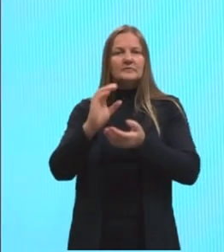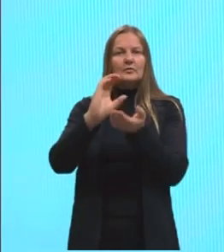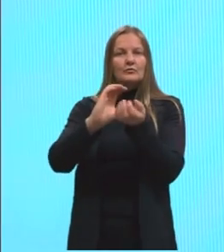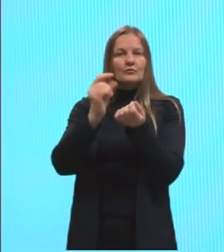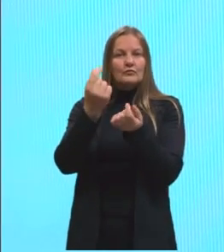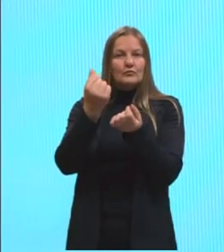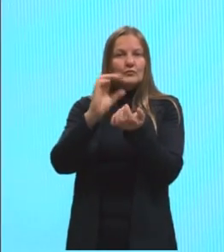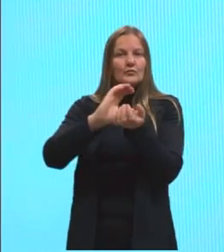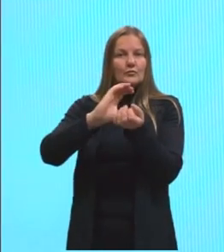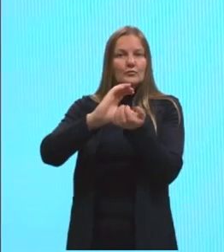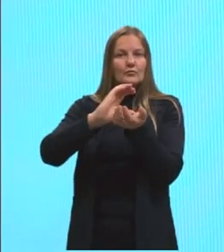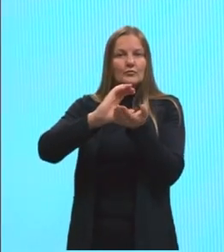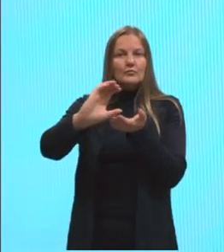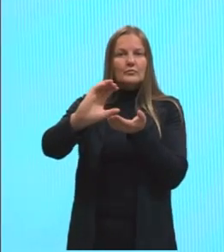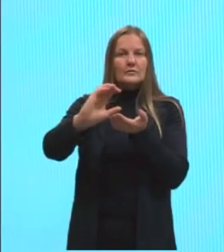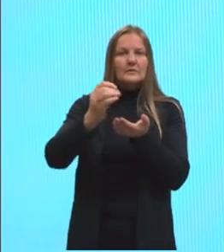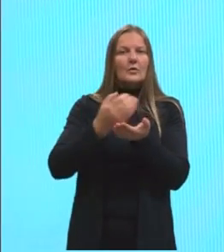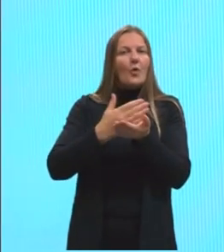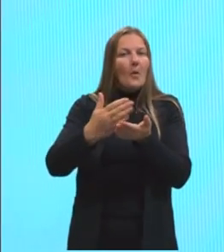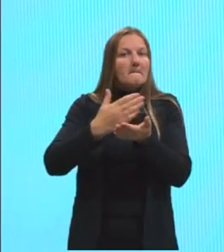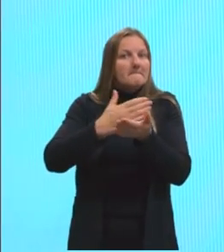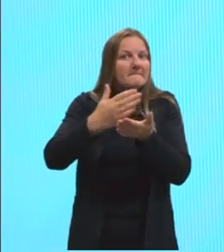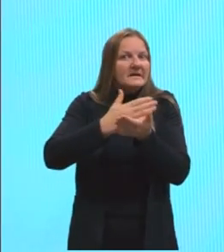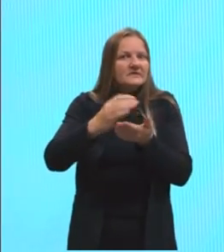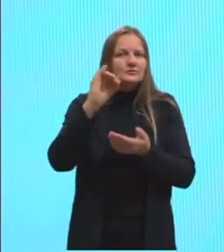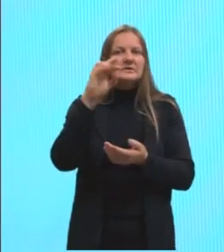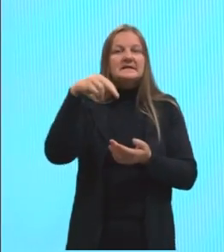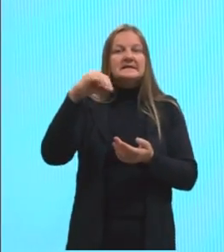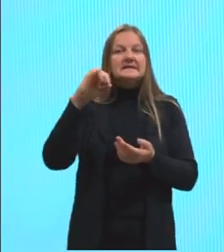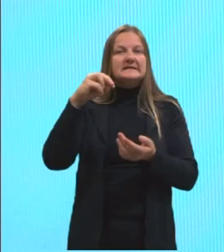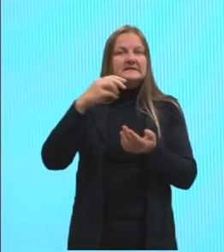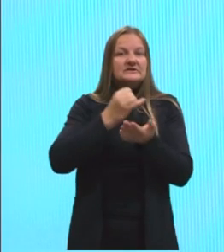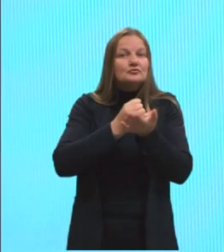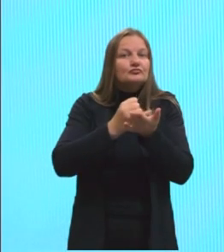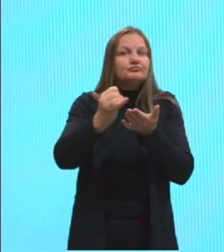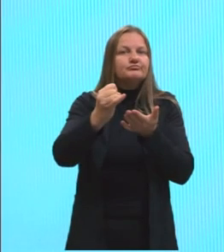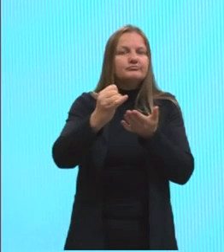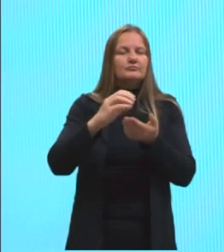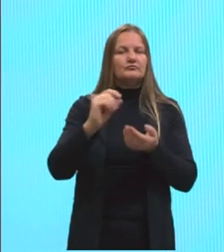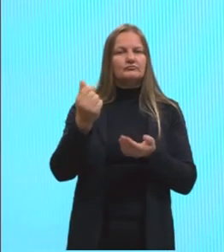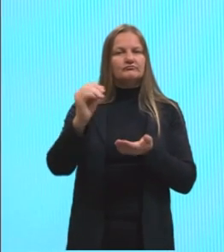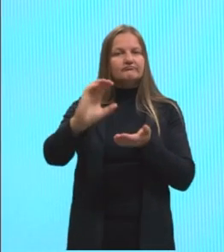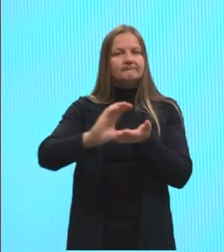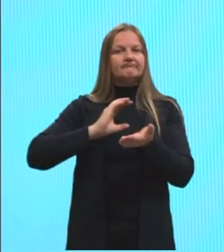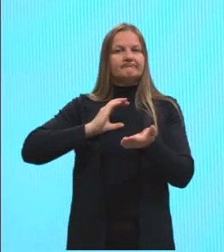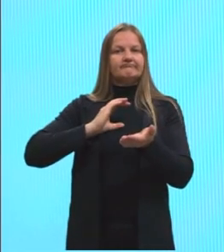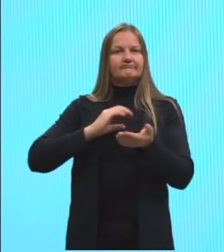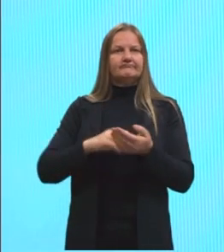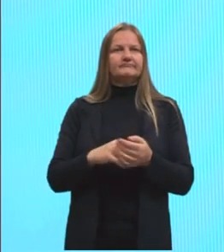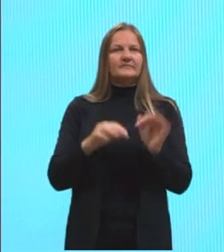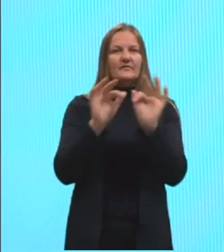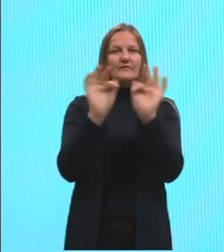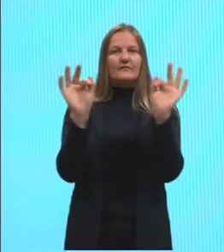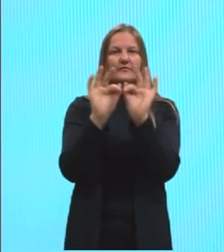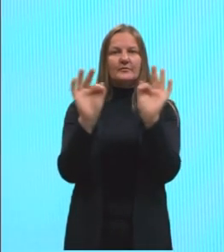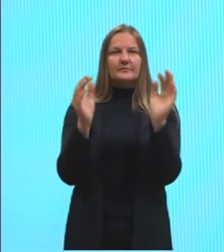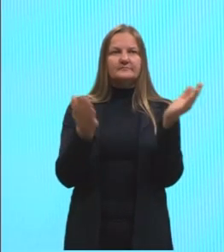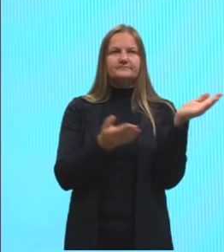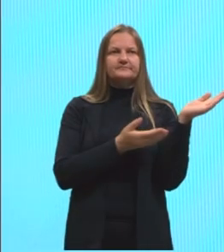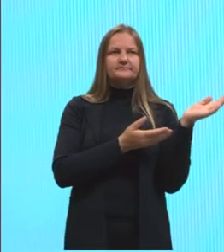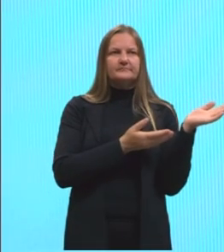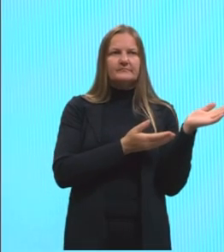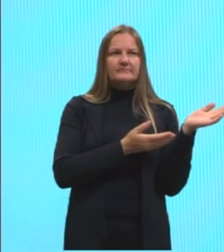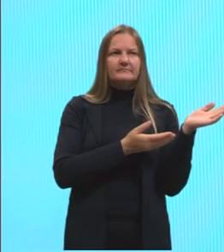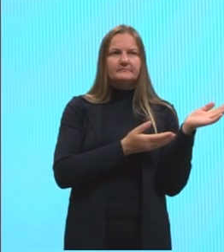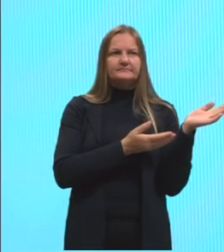inicial. Então, sempre sobre aquele valor que eu apliquei, tá? E nós temos essa fórmula. Na verdade,